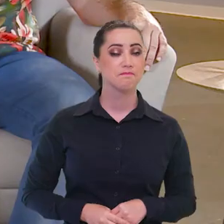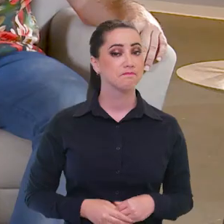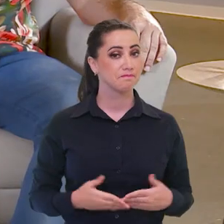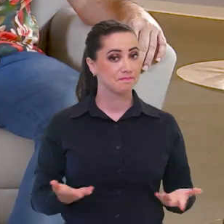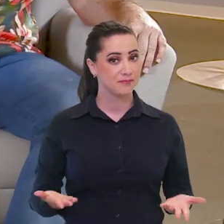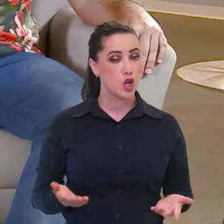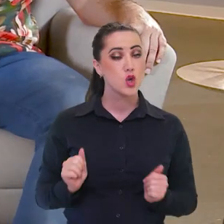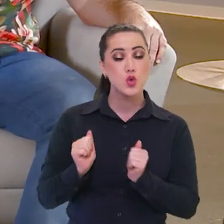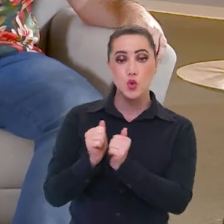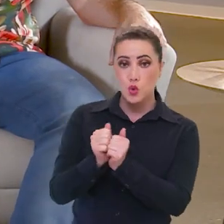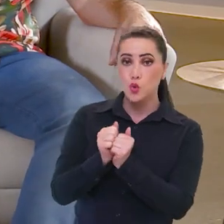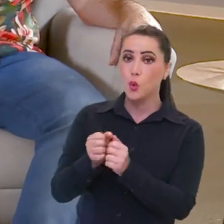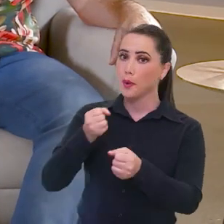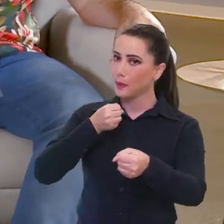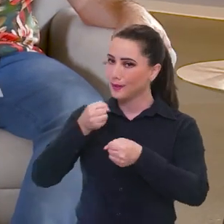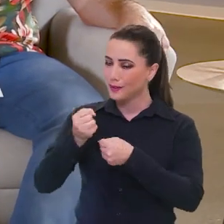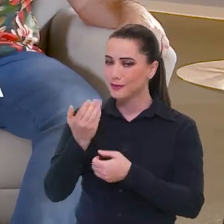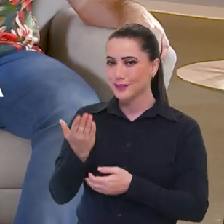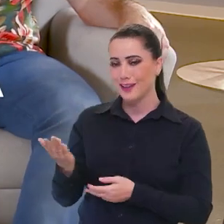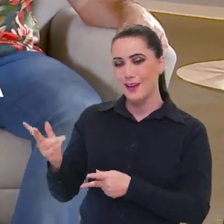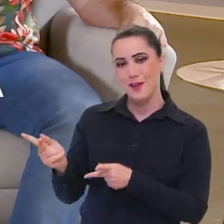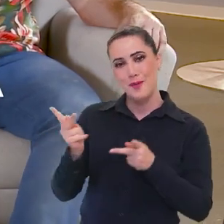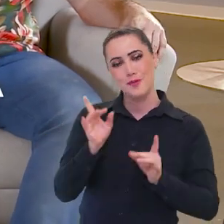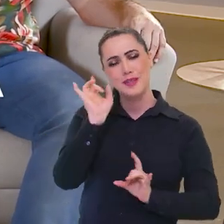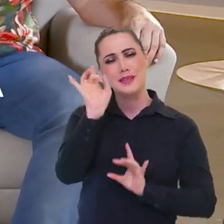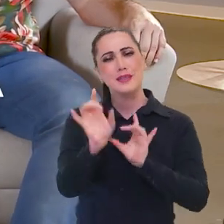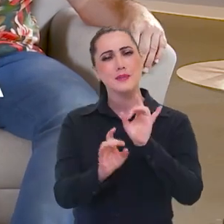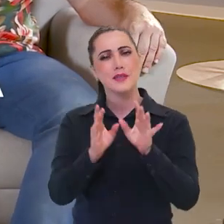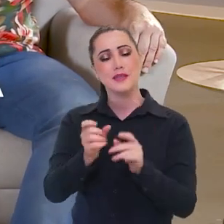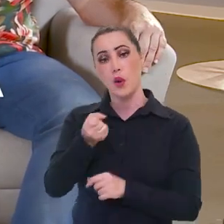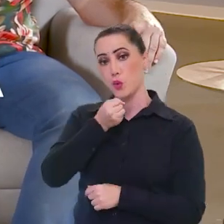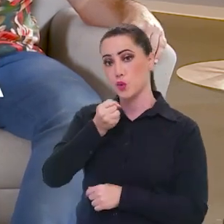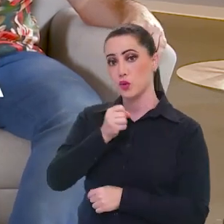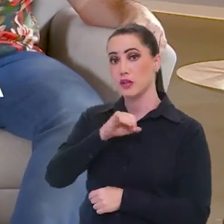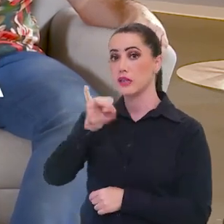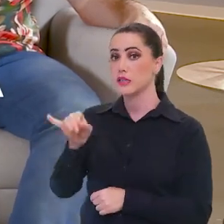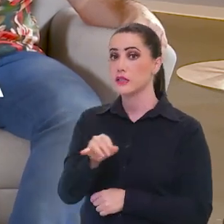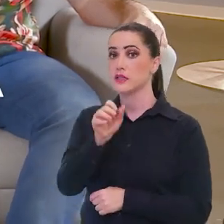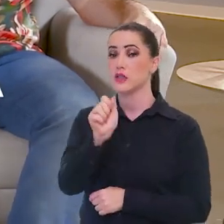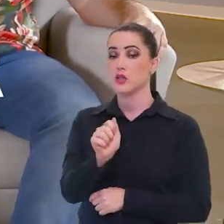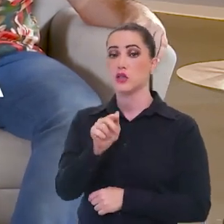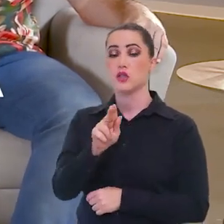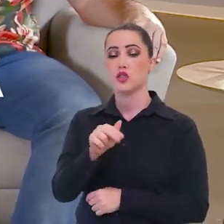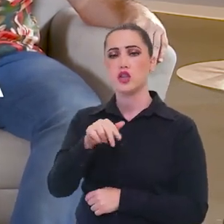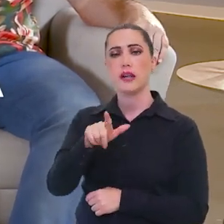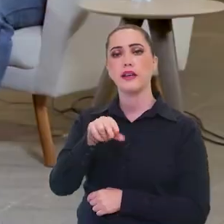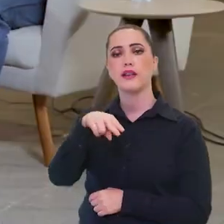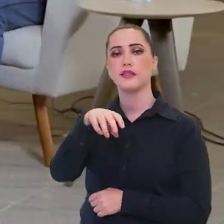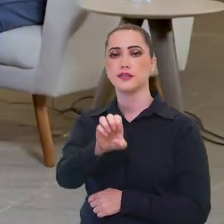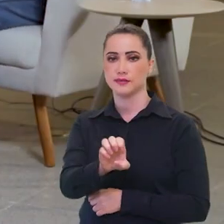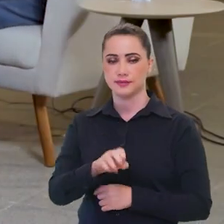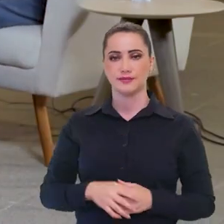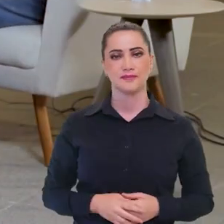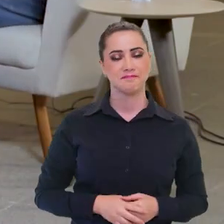E quem divide essa entrevista comigo é a convidada especial, jornalista Jagueline Bocs de Vícios.